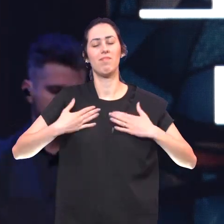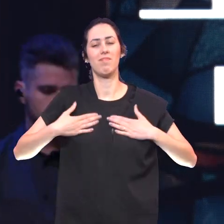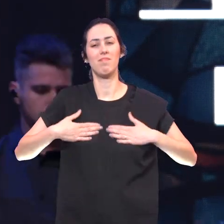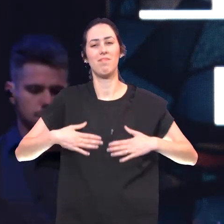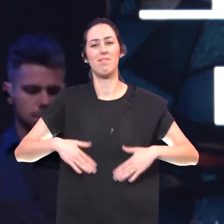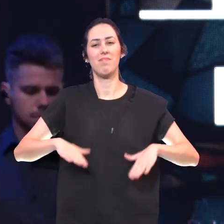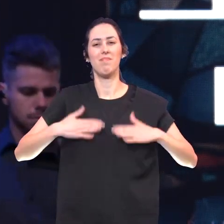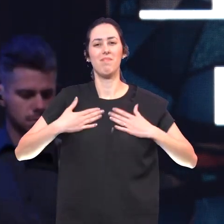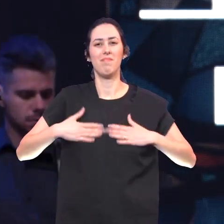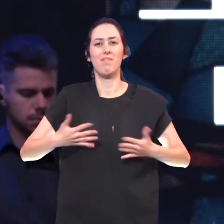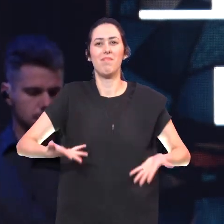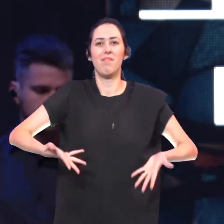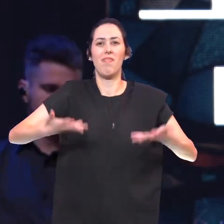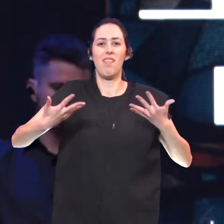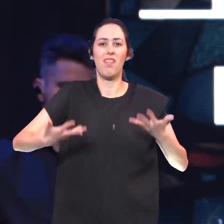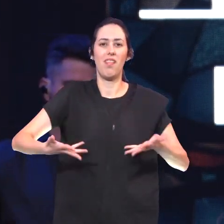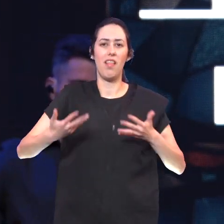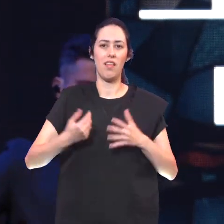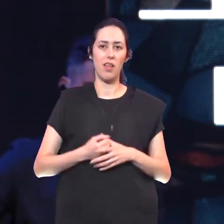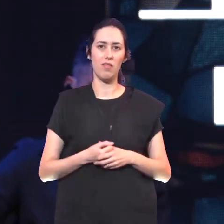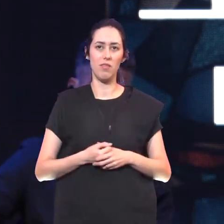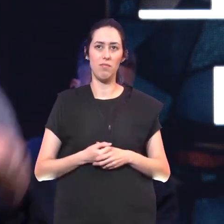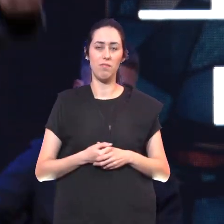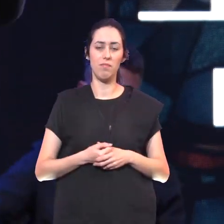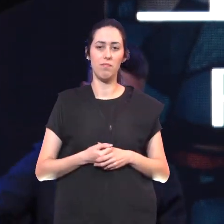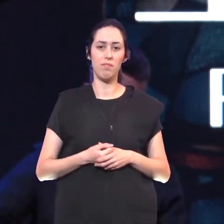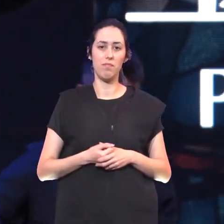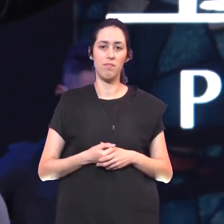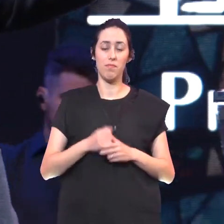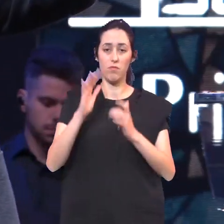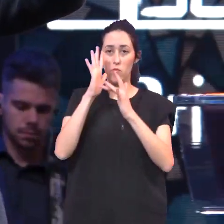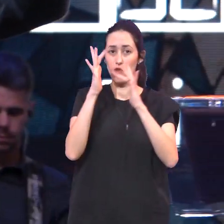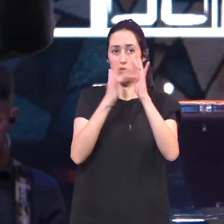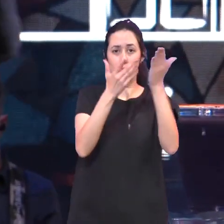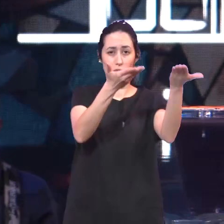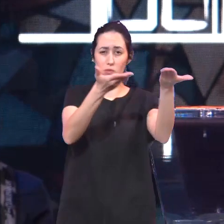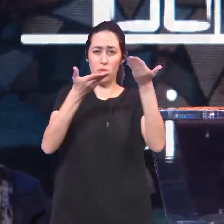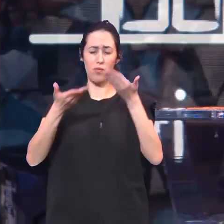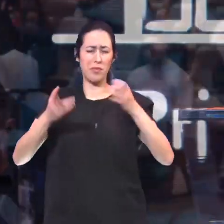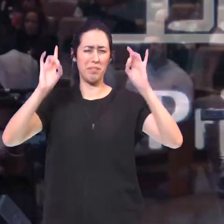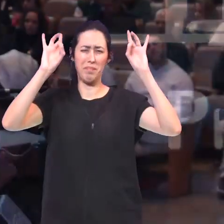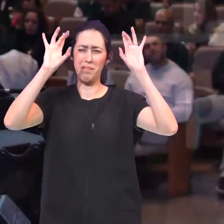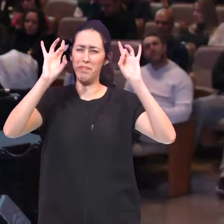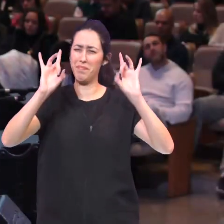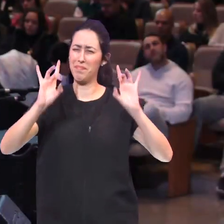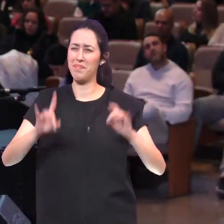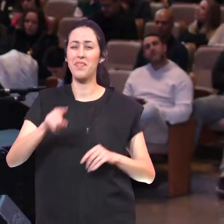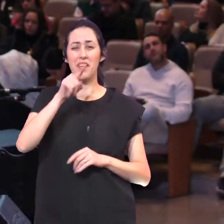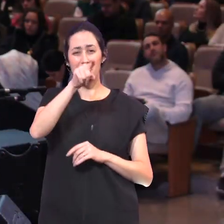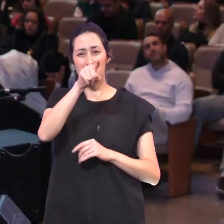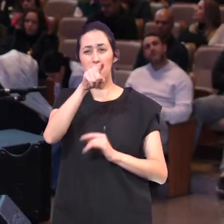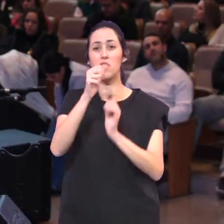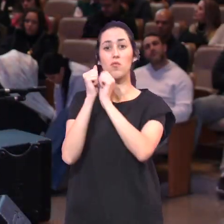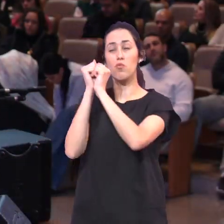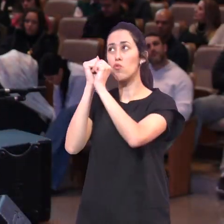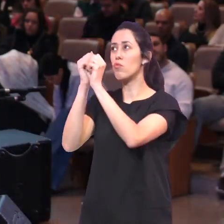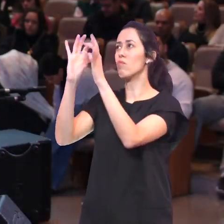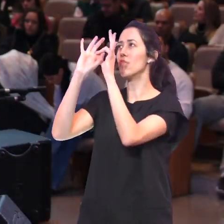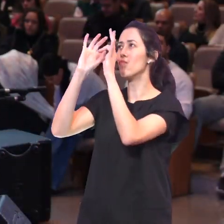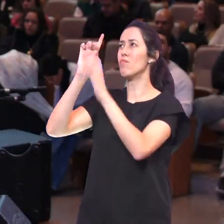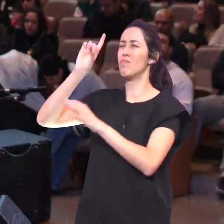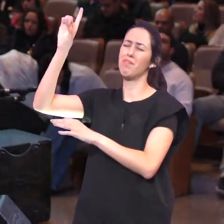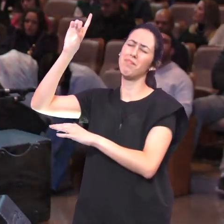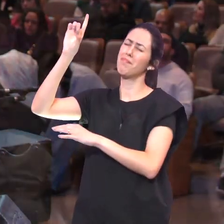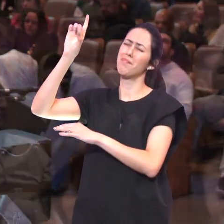Se o convite é glorioso A parceria É ainda mais gloriosa Jesus